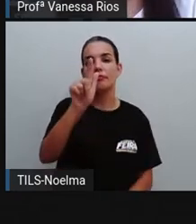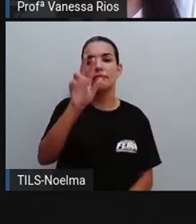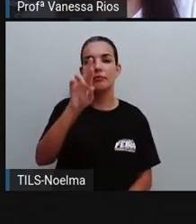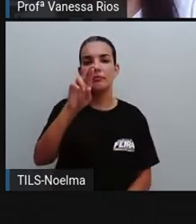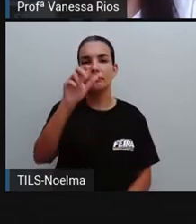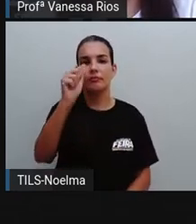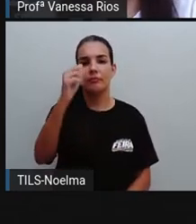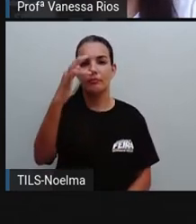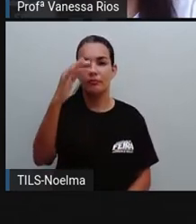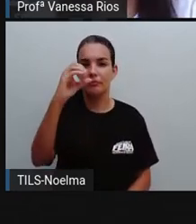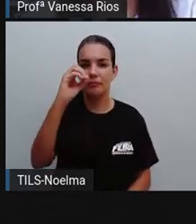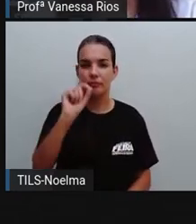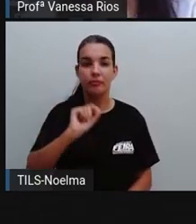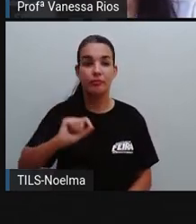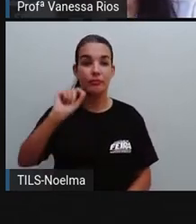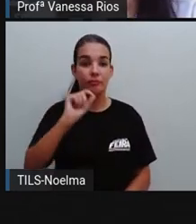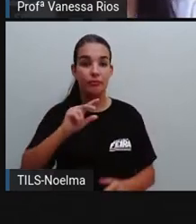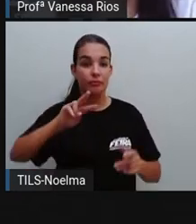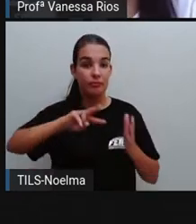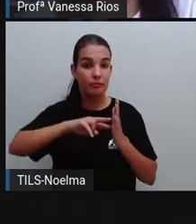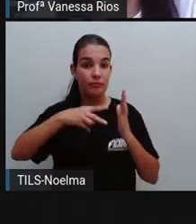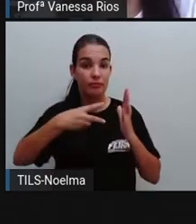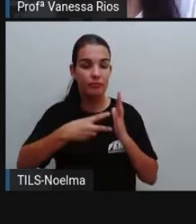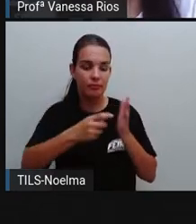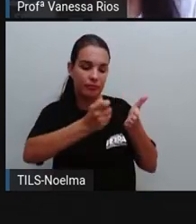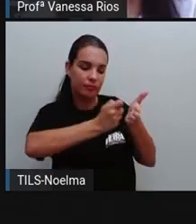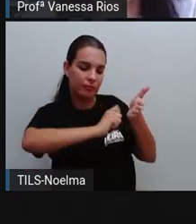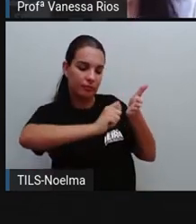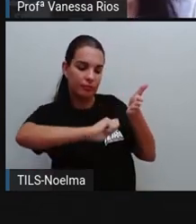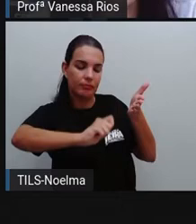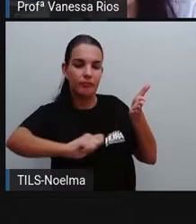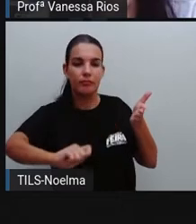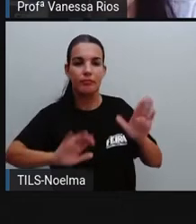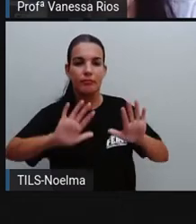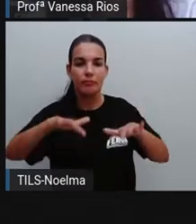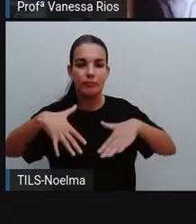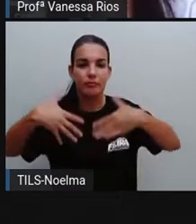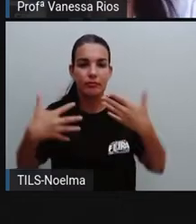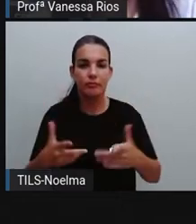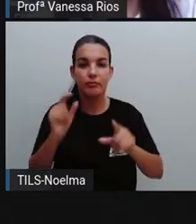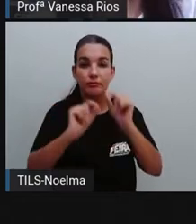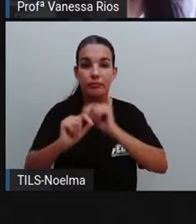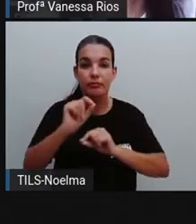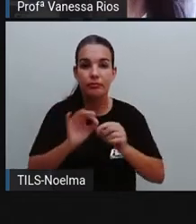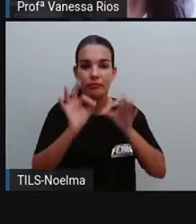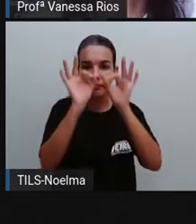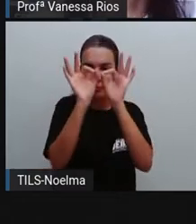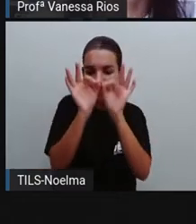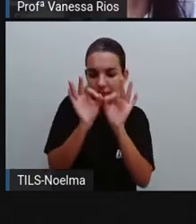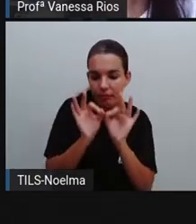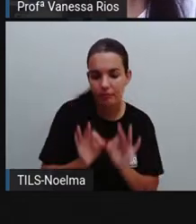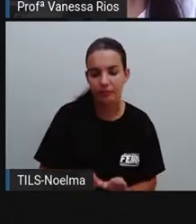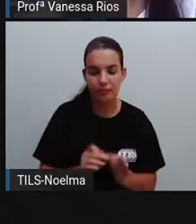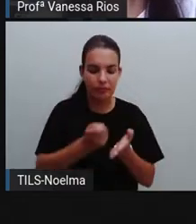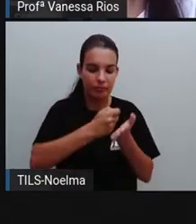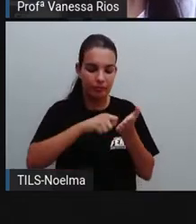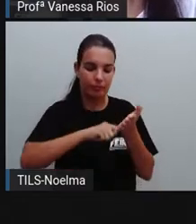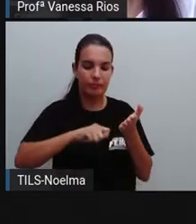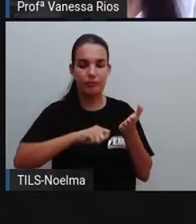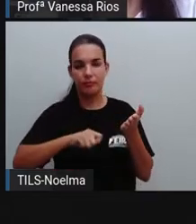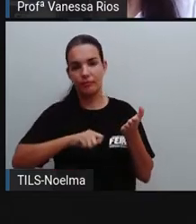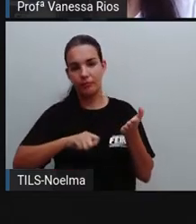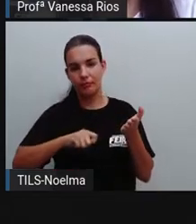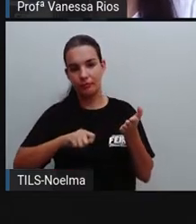é uma parte da nossa língua portuguesa, de estudo da nossa língua portuguesa, que se preocupa em